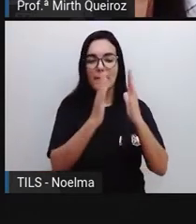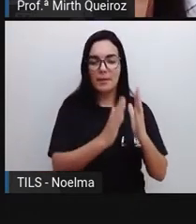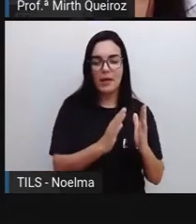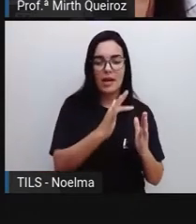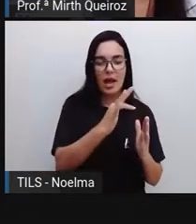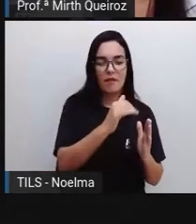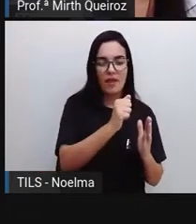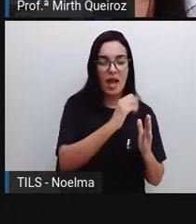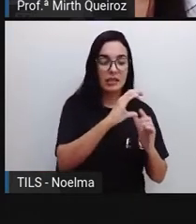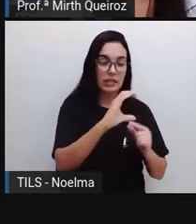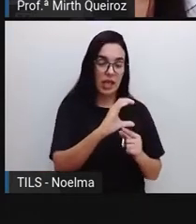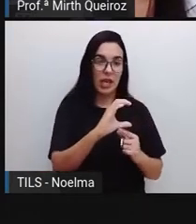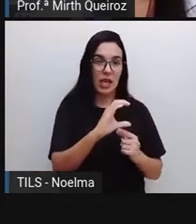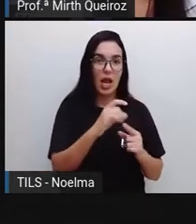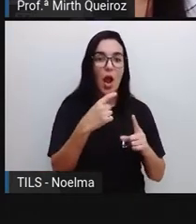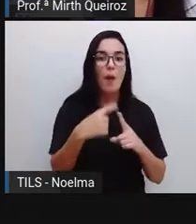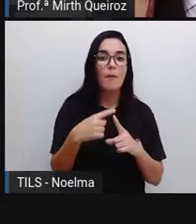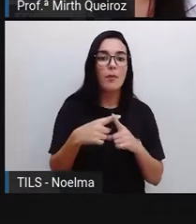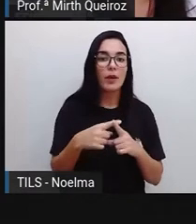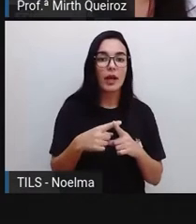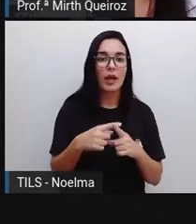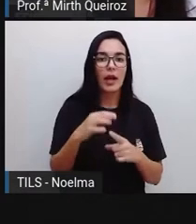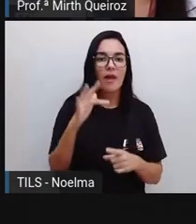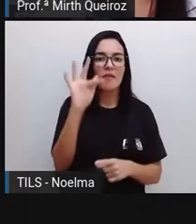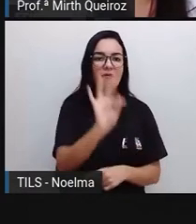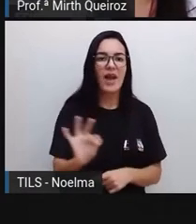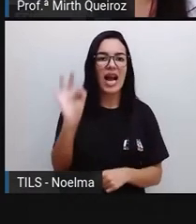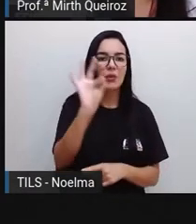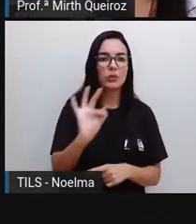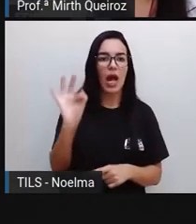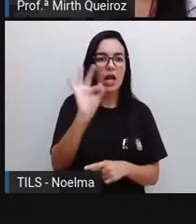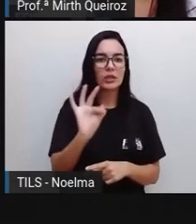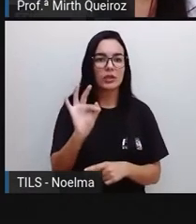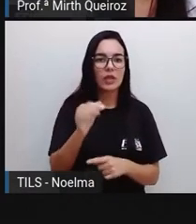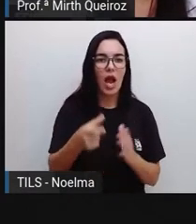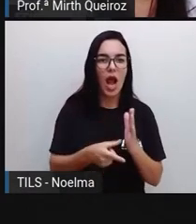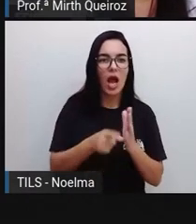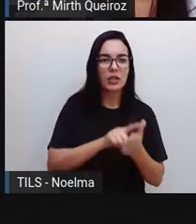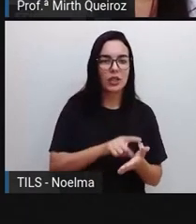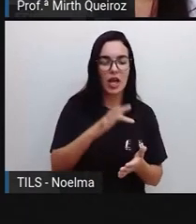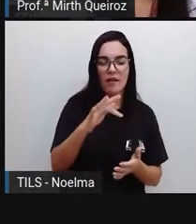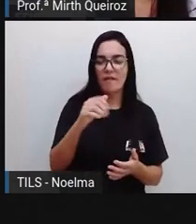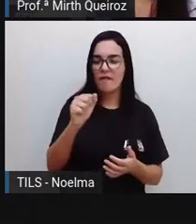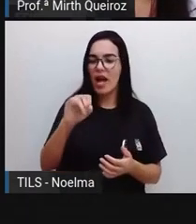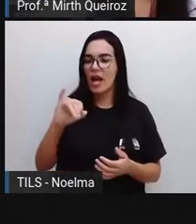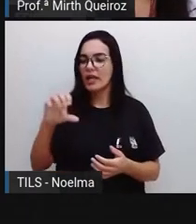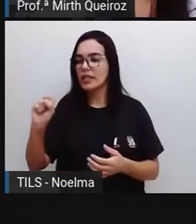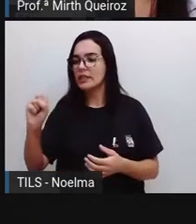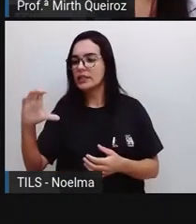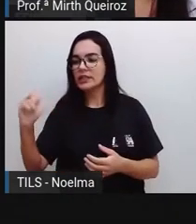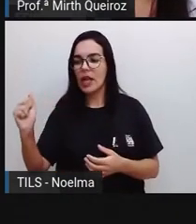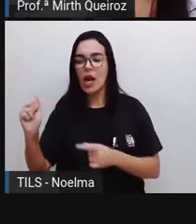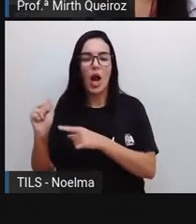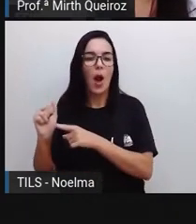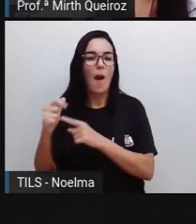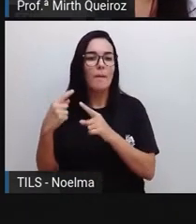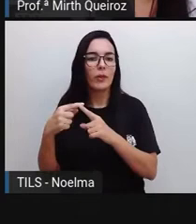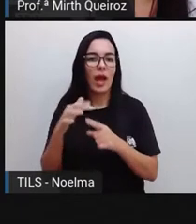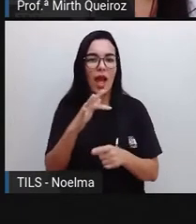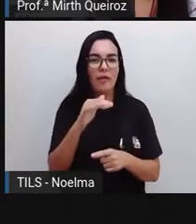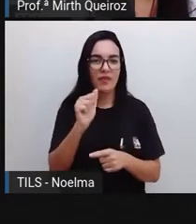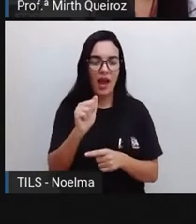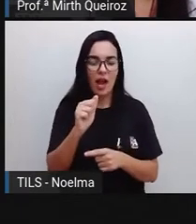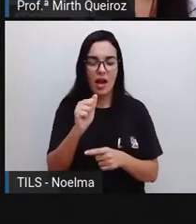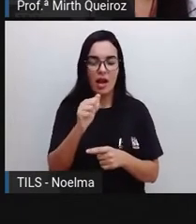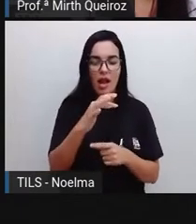C. Por que que o F, A, C, faculdade, vem antes de Fá, Isca? Porque é F, A, F, A igual. Porém,